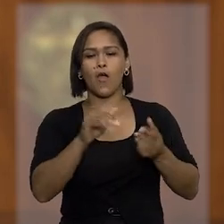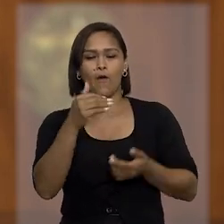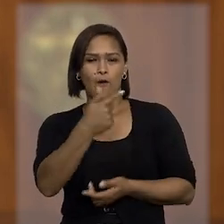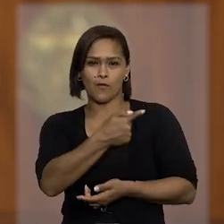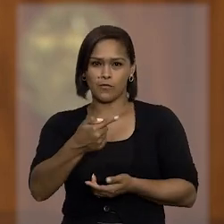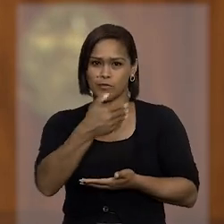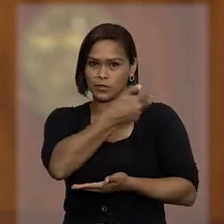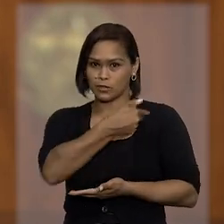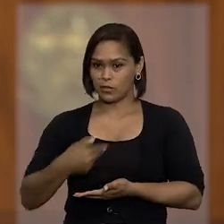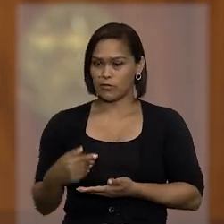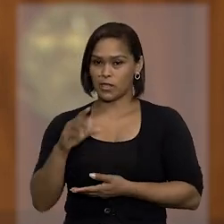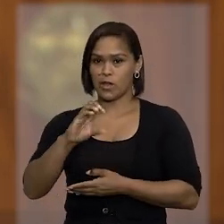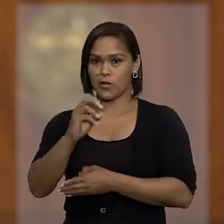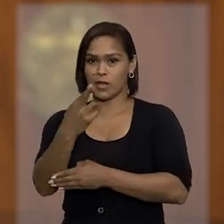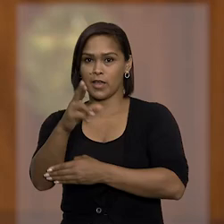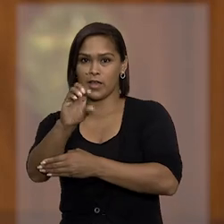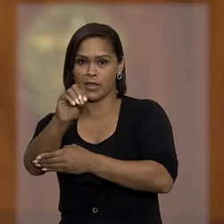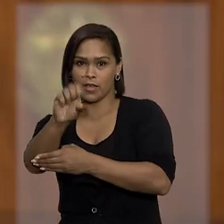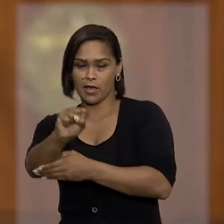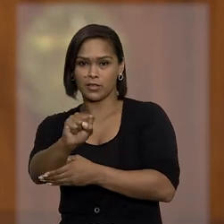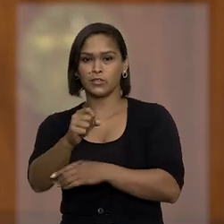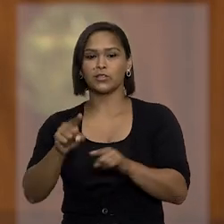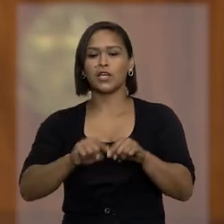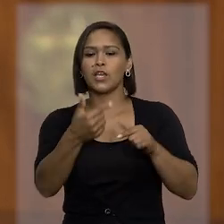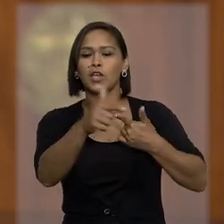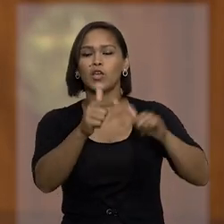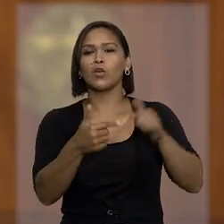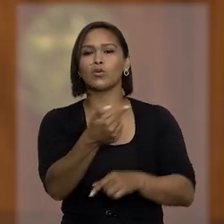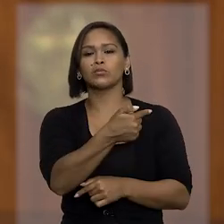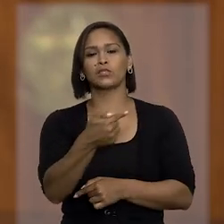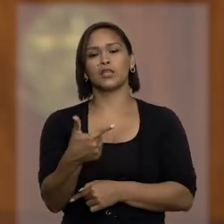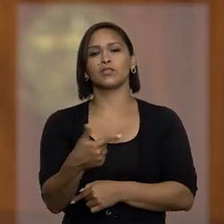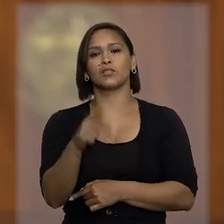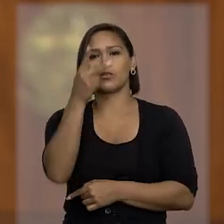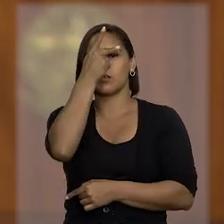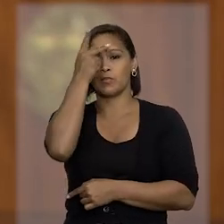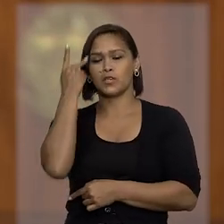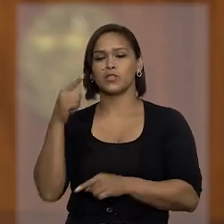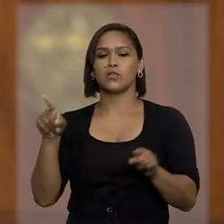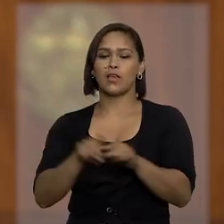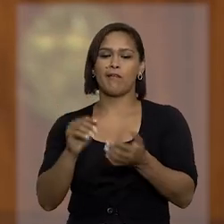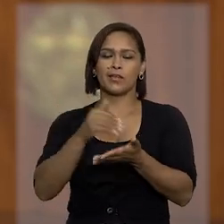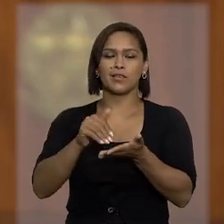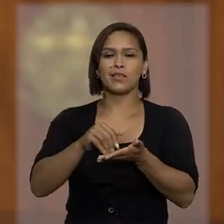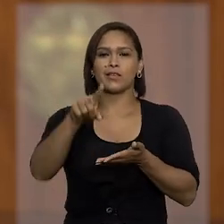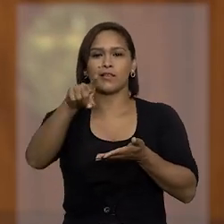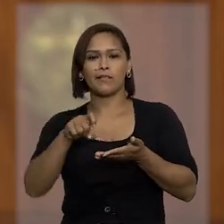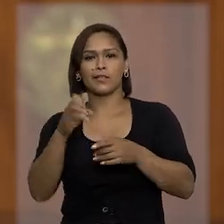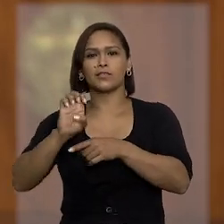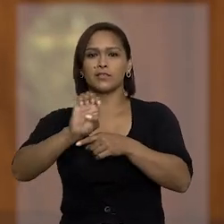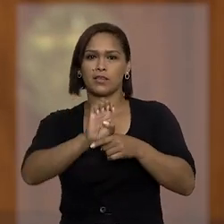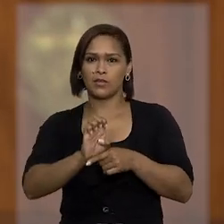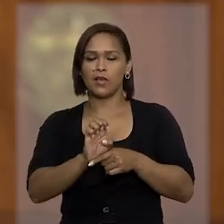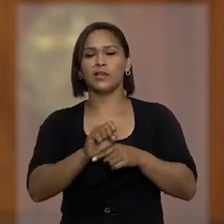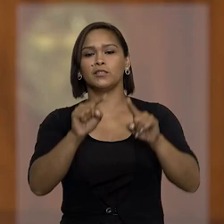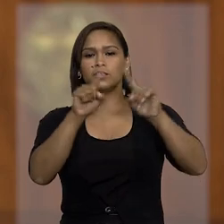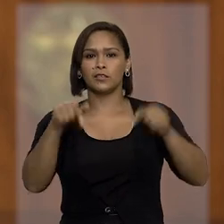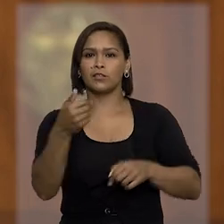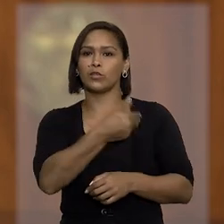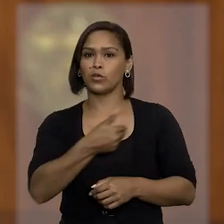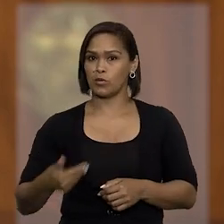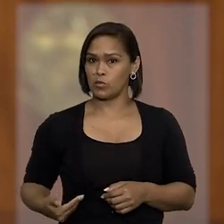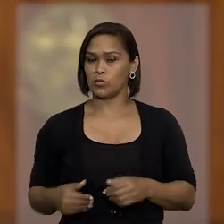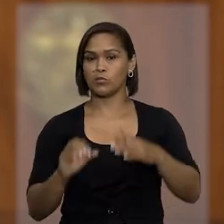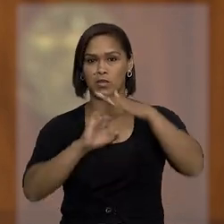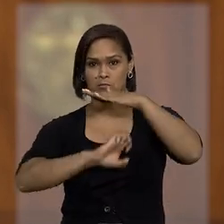-governador do Amazonas, Carlos Alberto Filho, e outras 12 pessoas, entre elas ex-secretários estaduais, servidores públicos